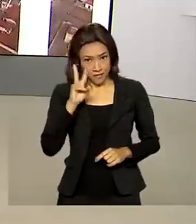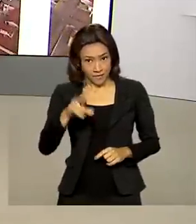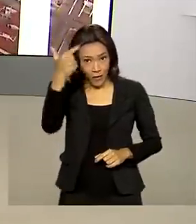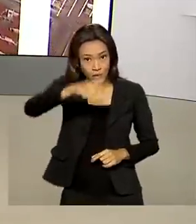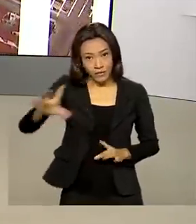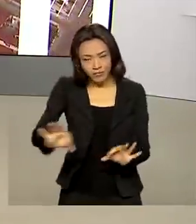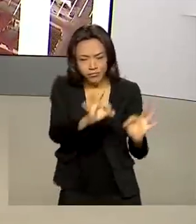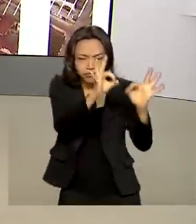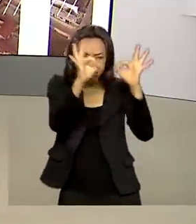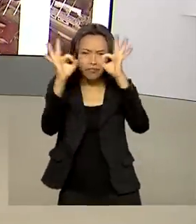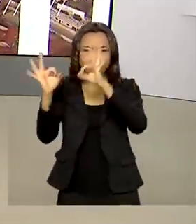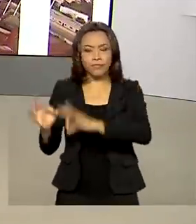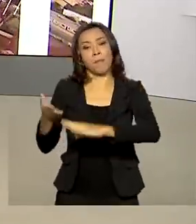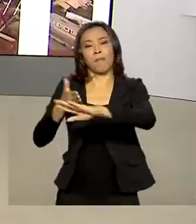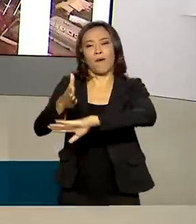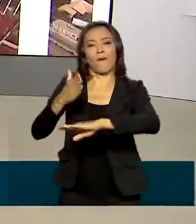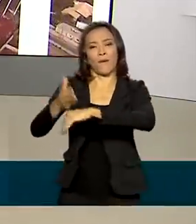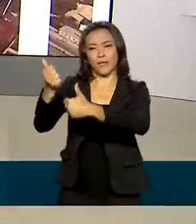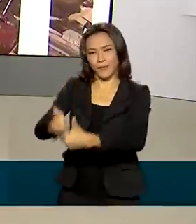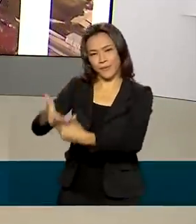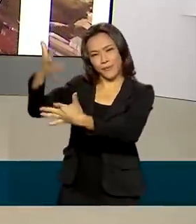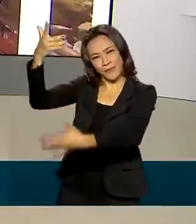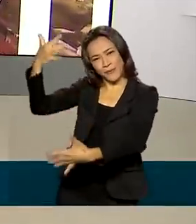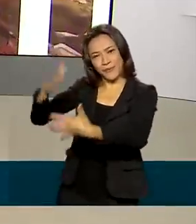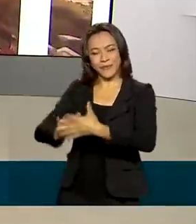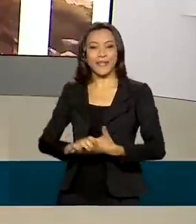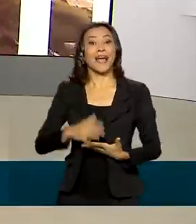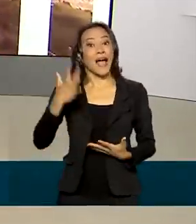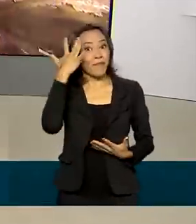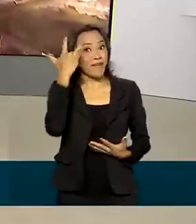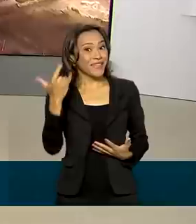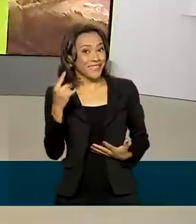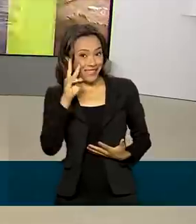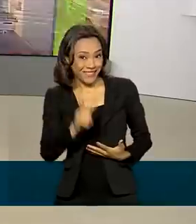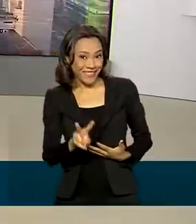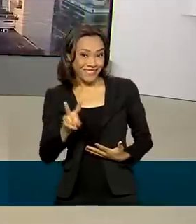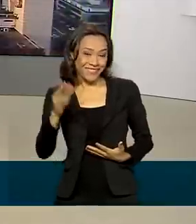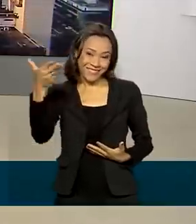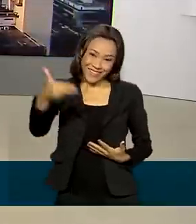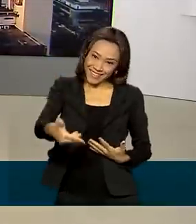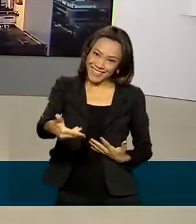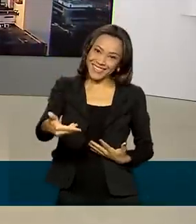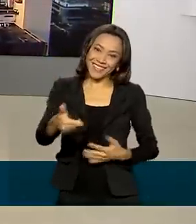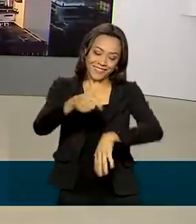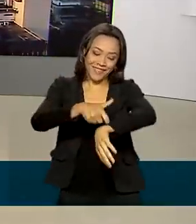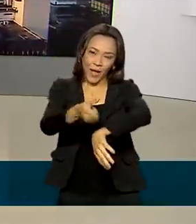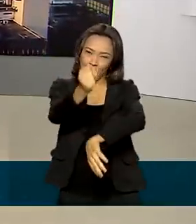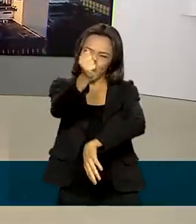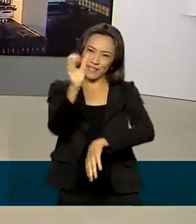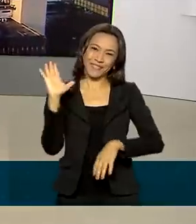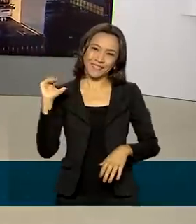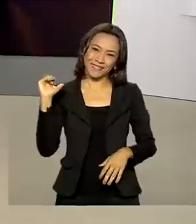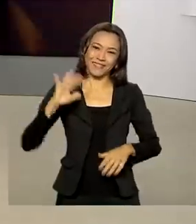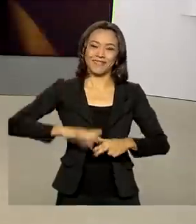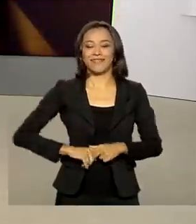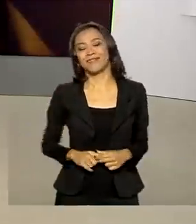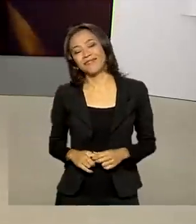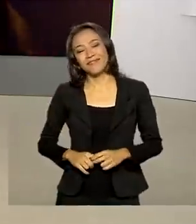reportagens de hoje, acesse as nossas redes sociais. A gente volta a se encontrar amanhã, aqui no Brasil em Dia, às 8 da manhã. Até mais!